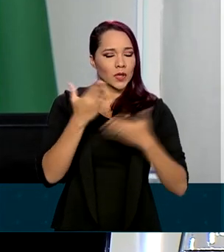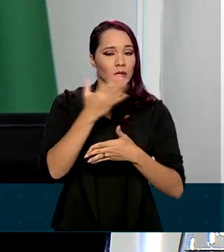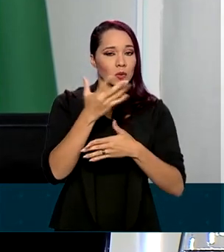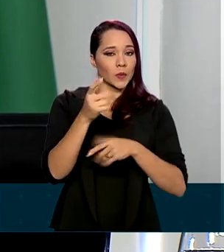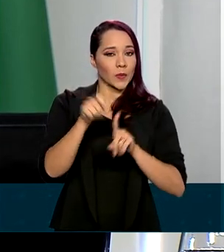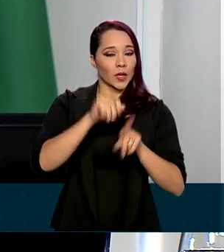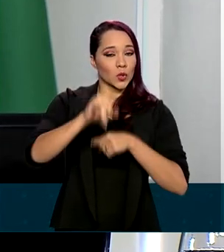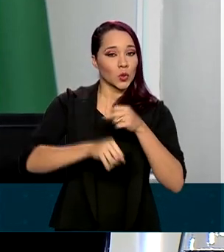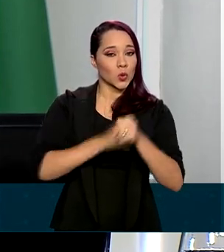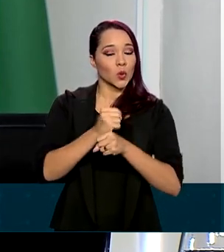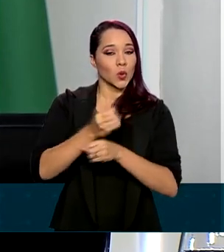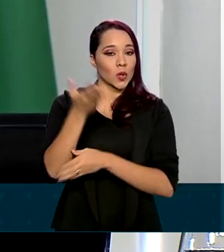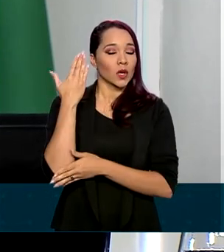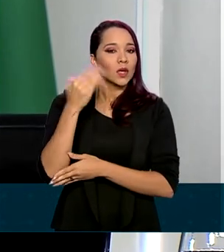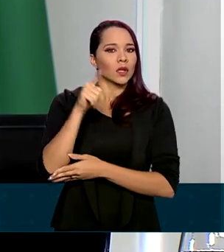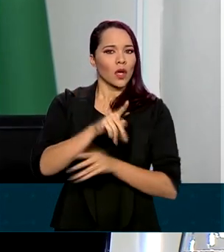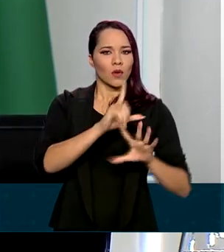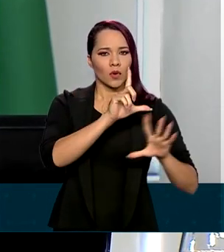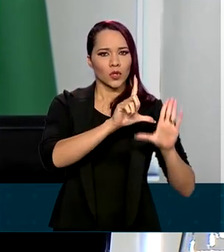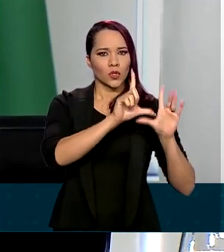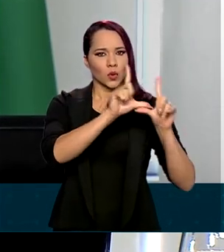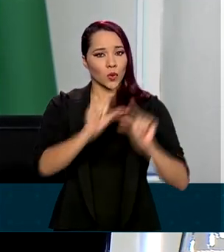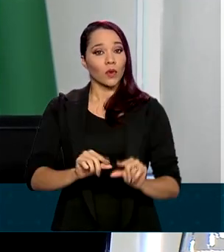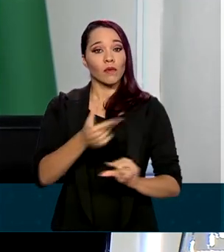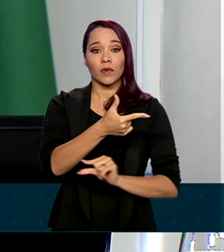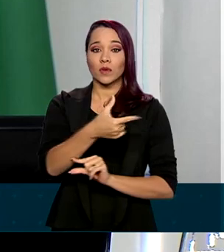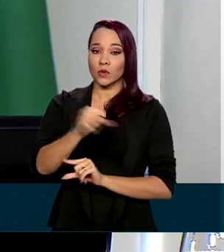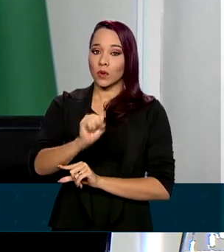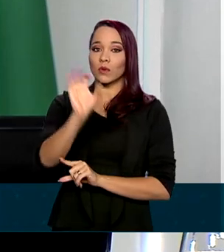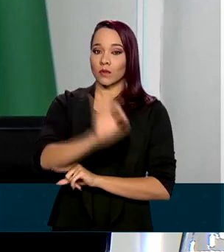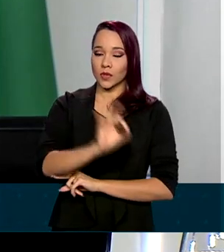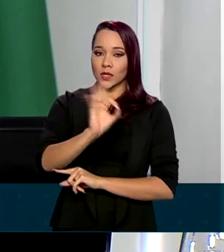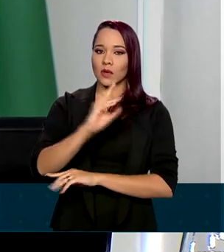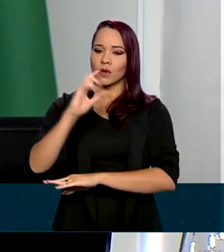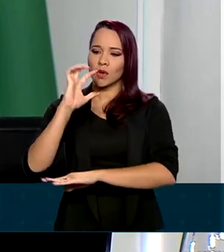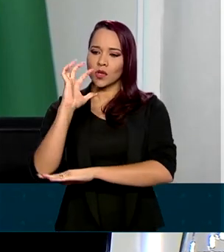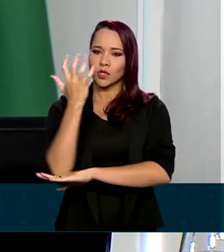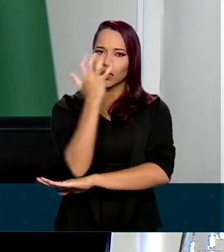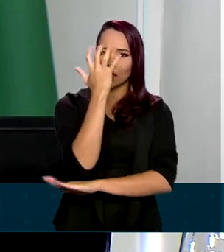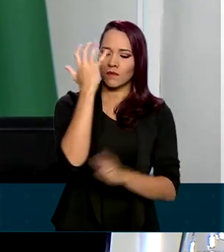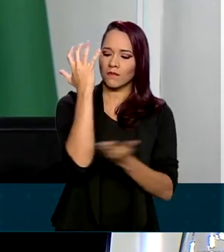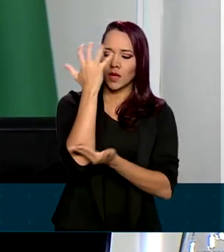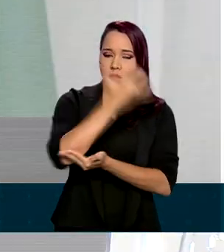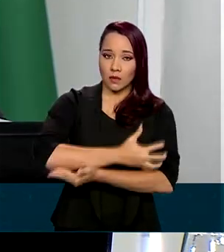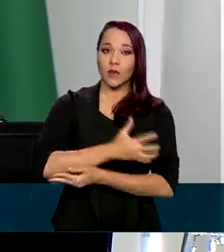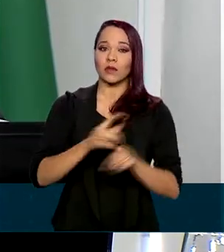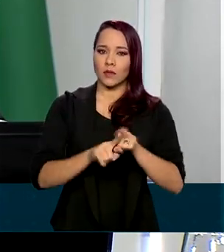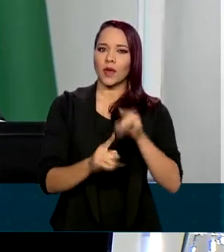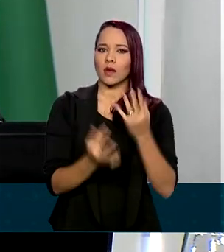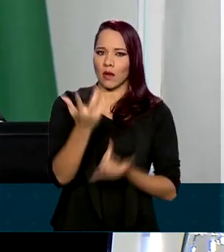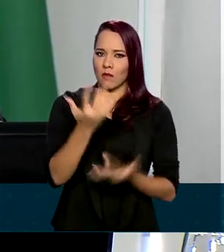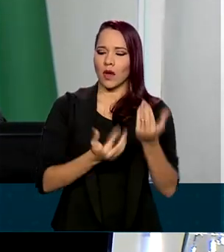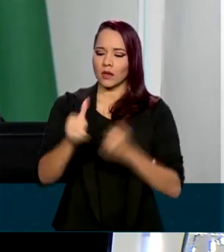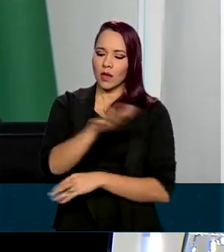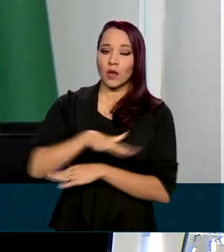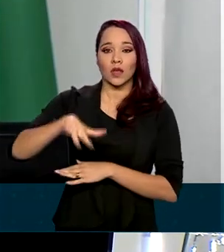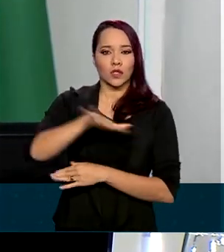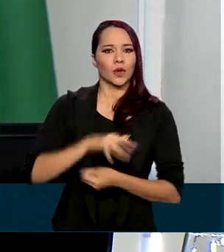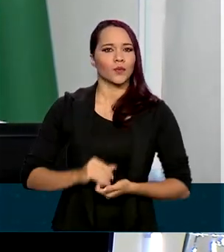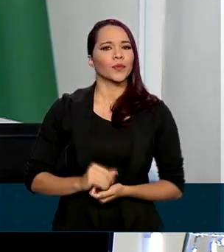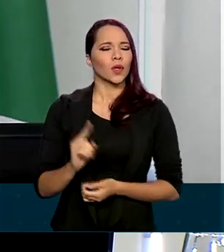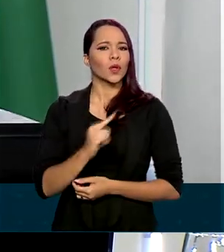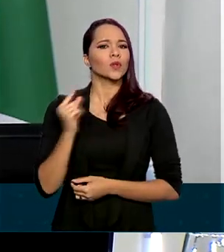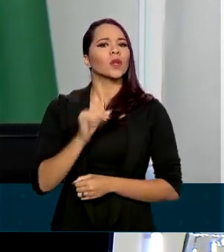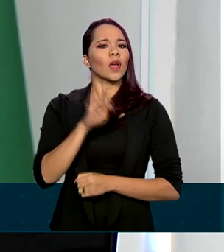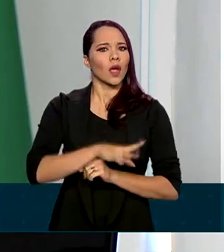uma diminuição de 28% de desmatamentos ou queimadas na região. A nossa política é